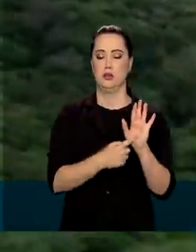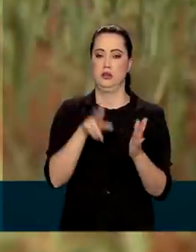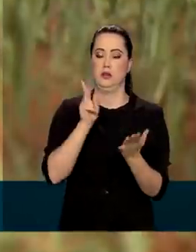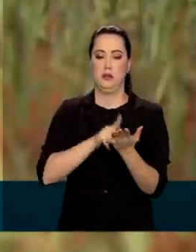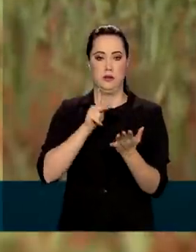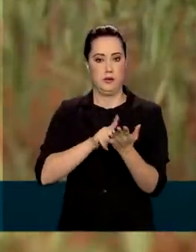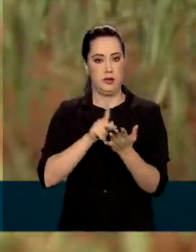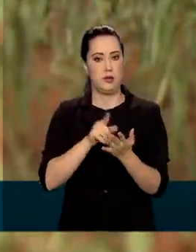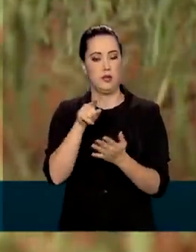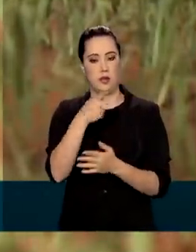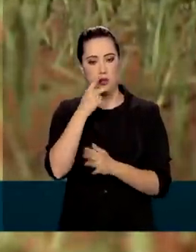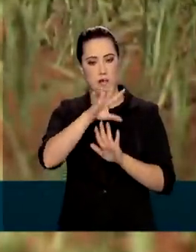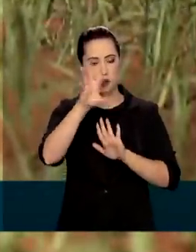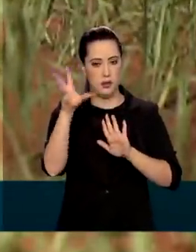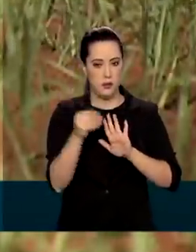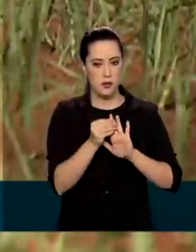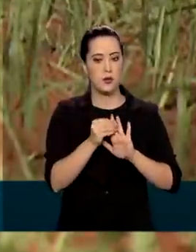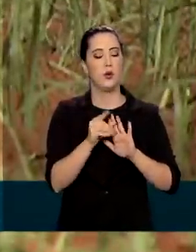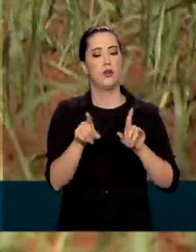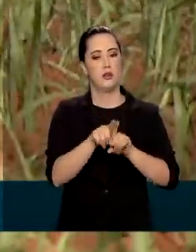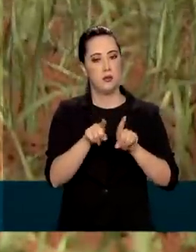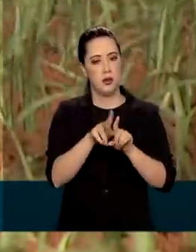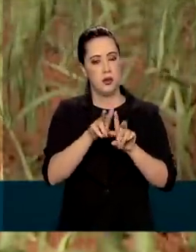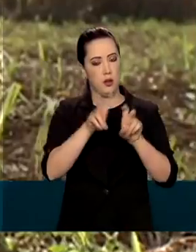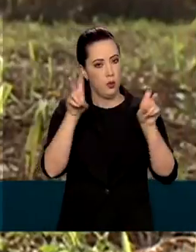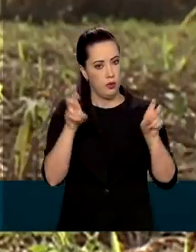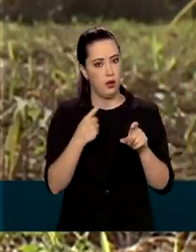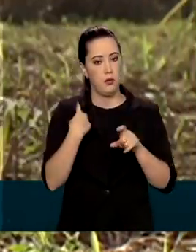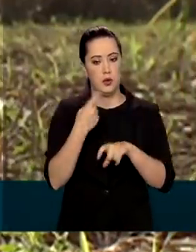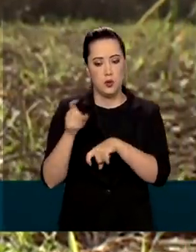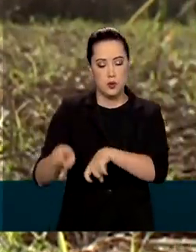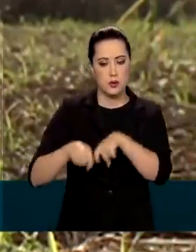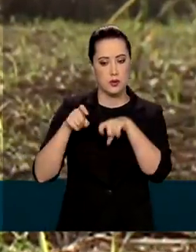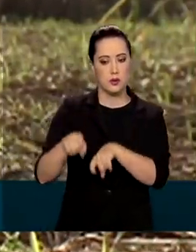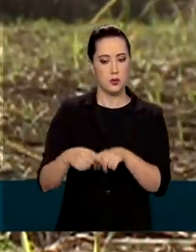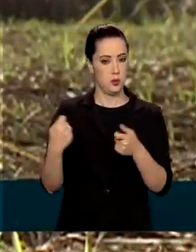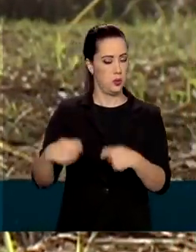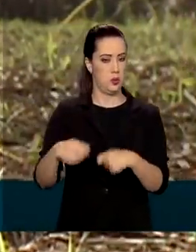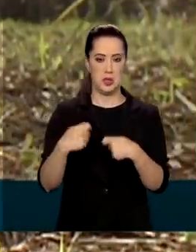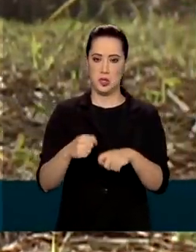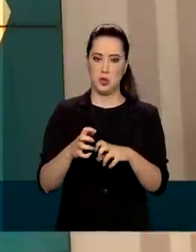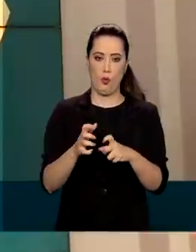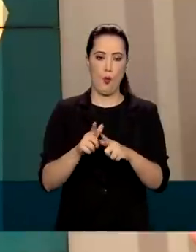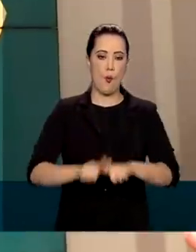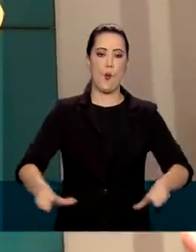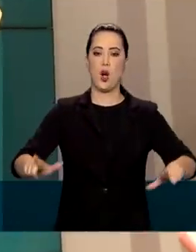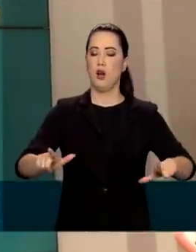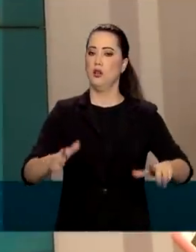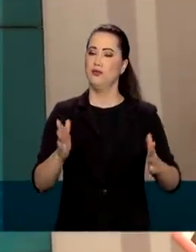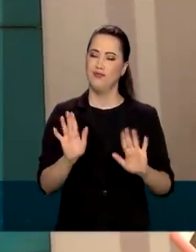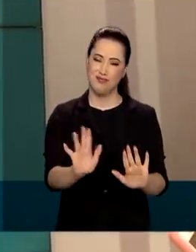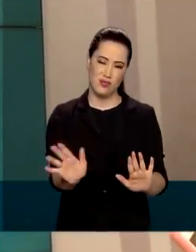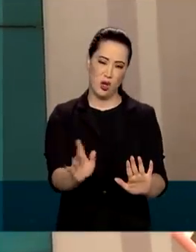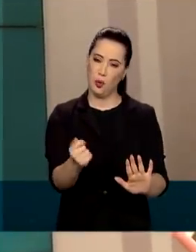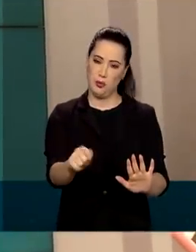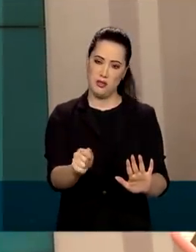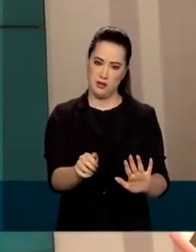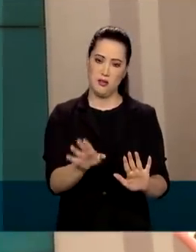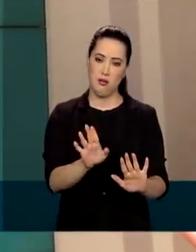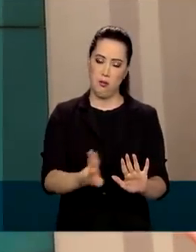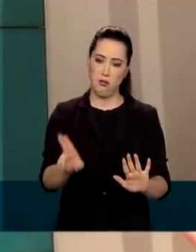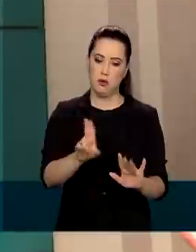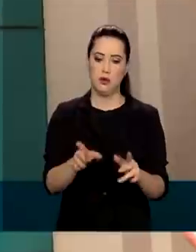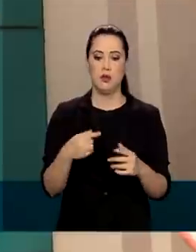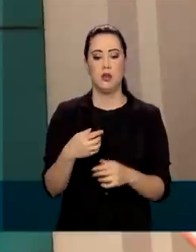Amazônia. O nosso agronegócio não precisa do desmatamento ilegal. Espero que o ano 2021